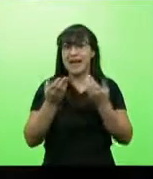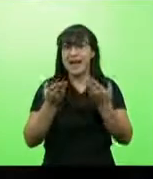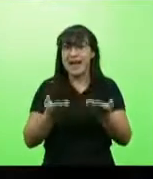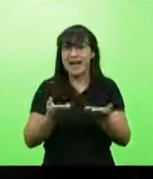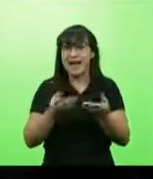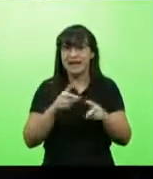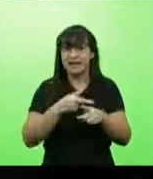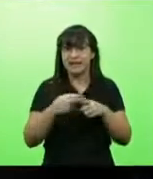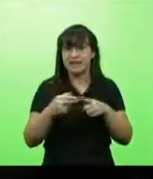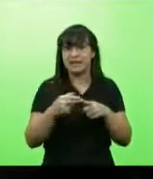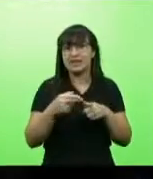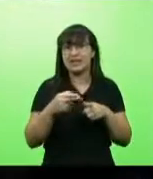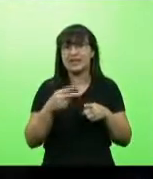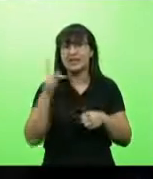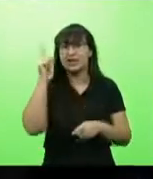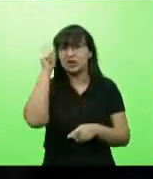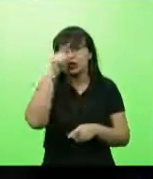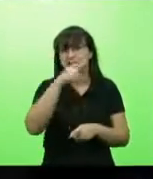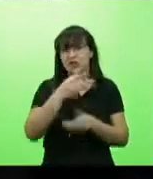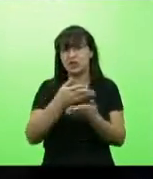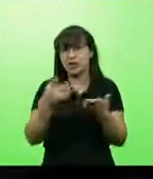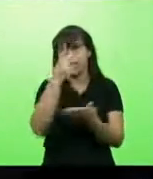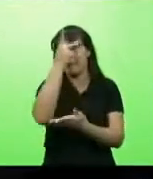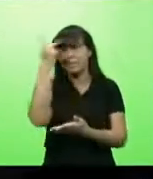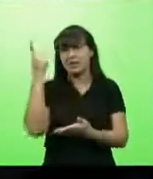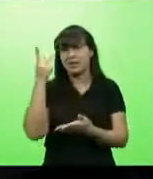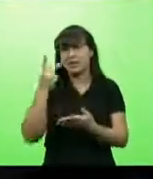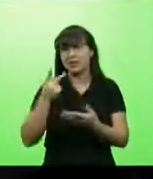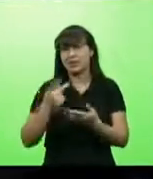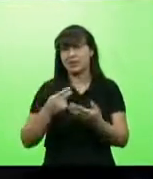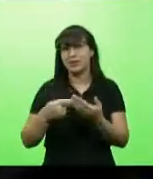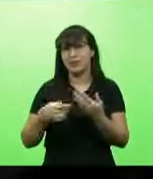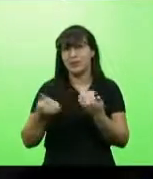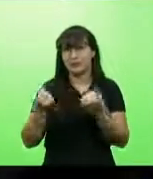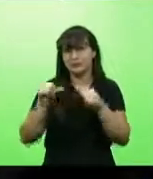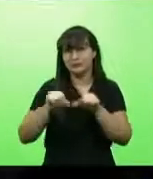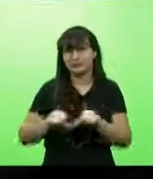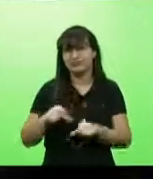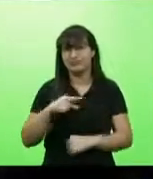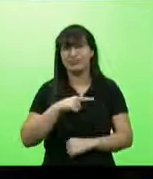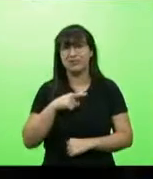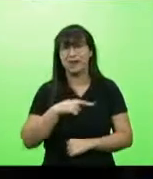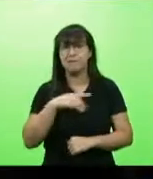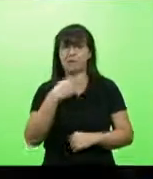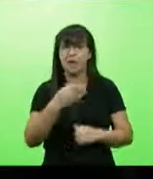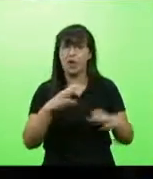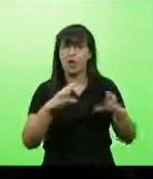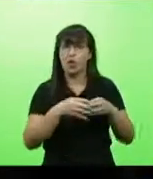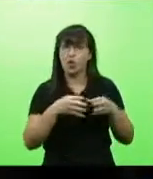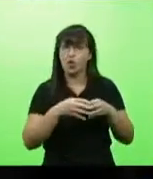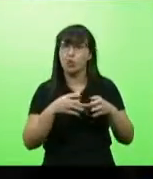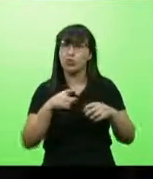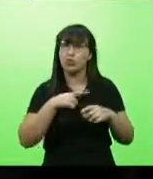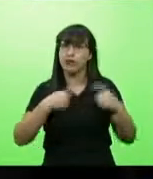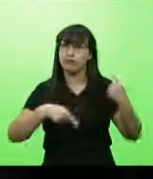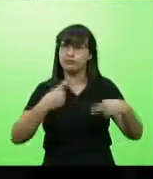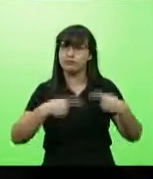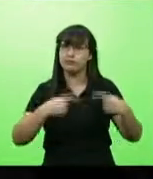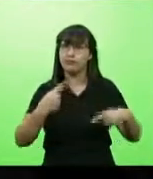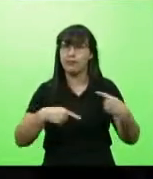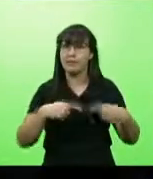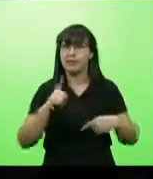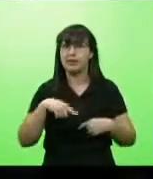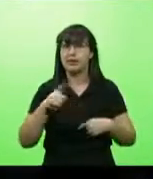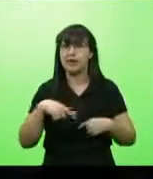Maurício Fudilark, e as pessoas estão sendo prejudicadas. Então, nós temos um grupo, pelo menos que nós tenhamos o debate. Eu fiz uma